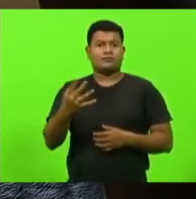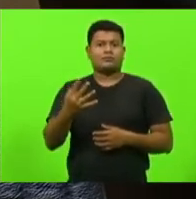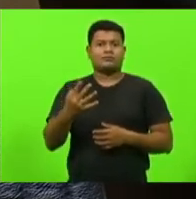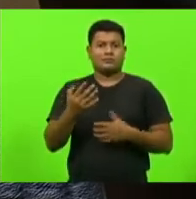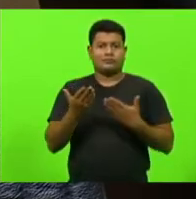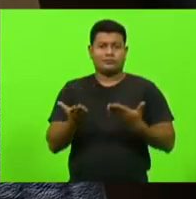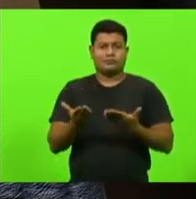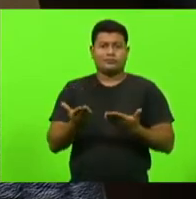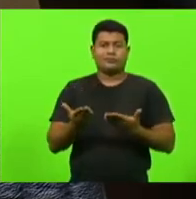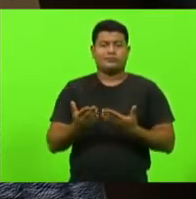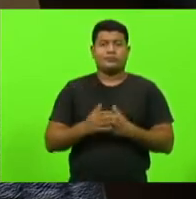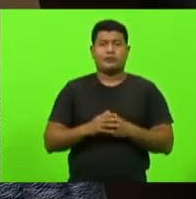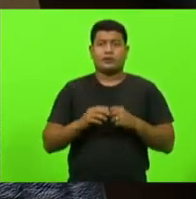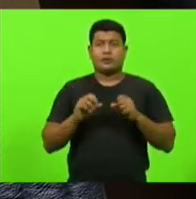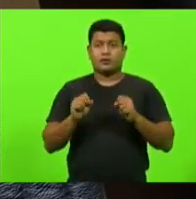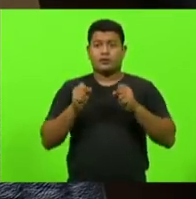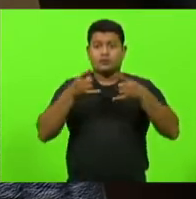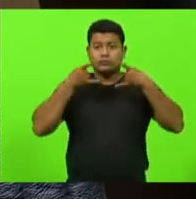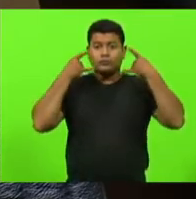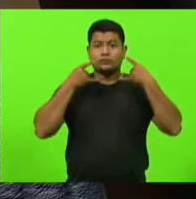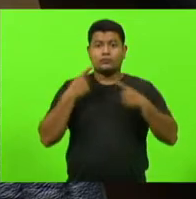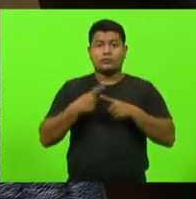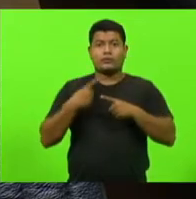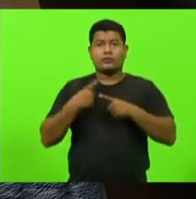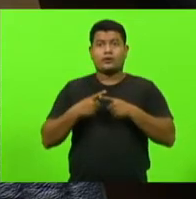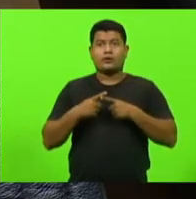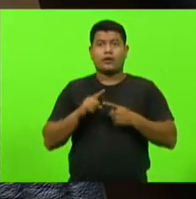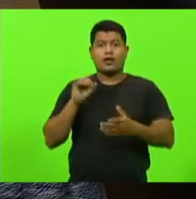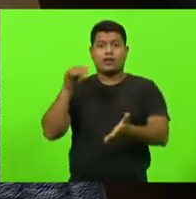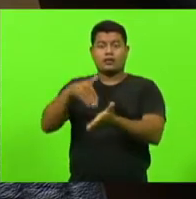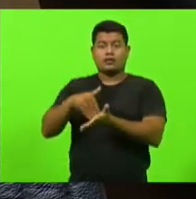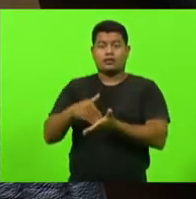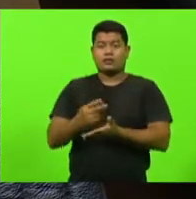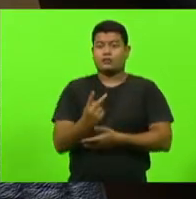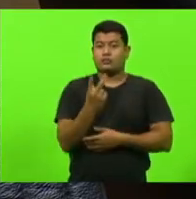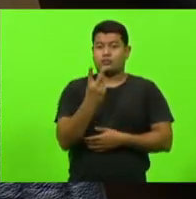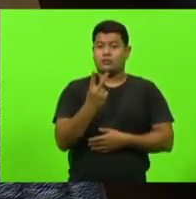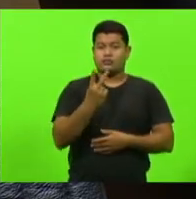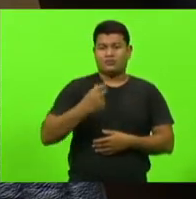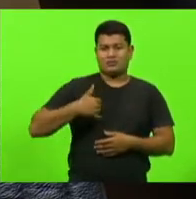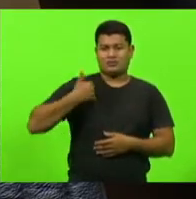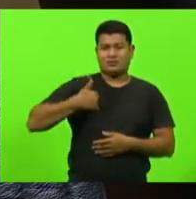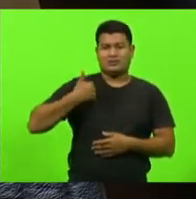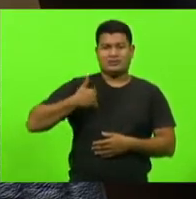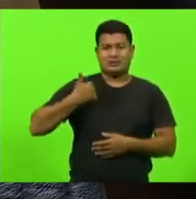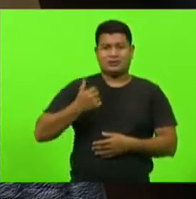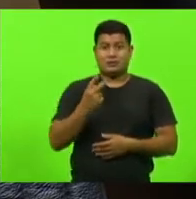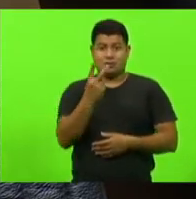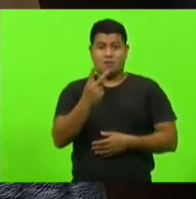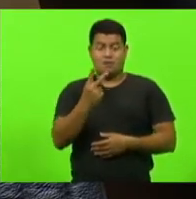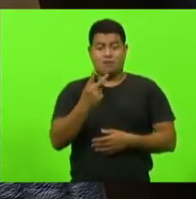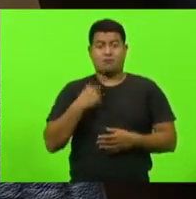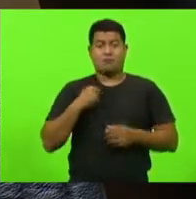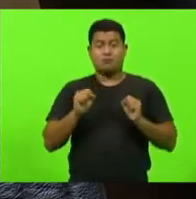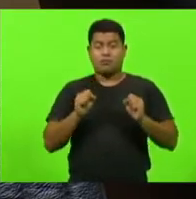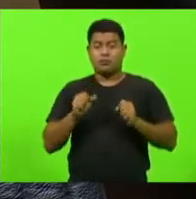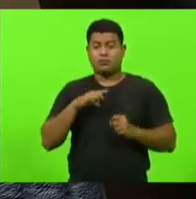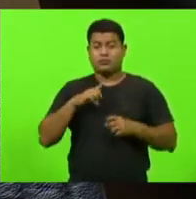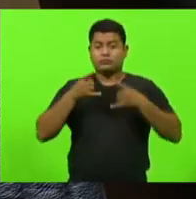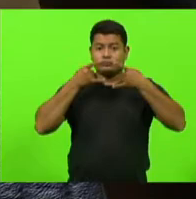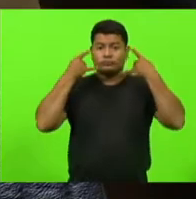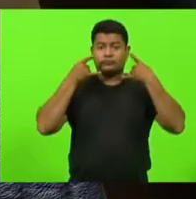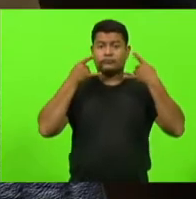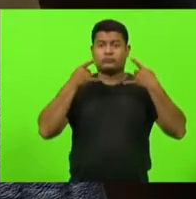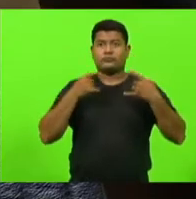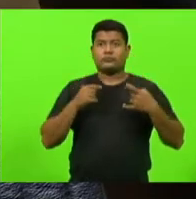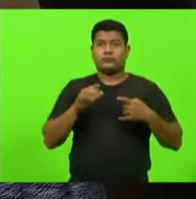causar asfixia, porque lá no primeiro decreto diz que até 2 anos pode-se ter asfixia, mas com 3 já